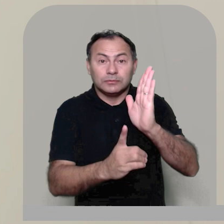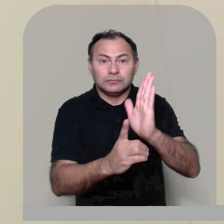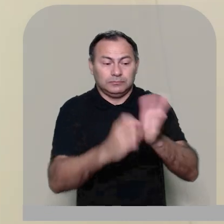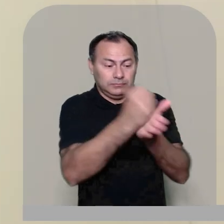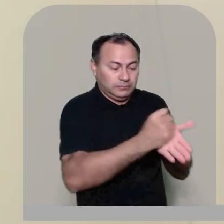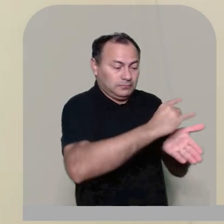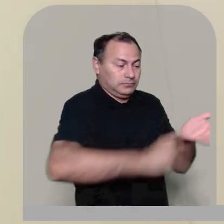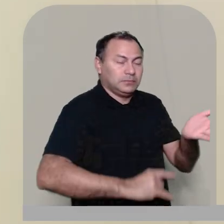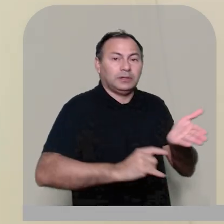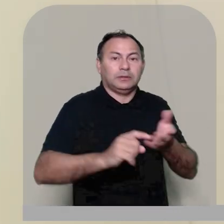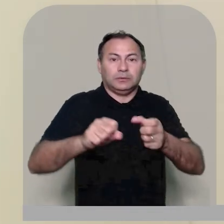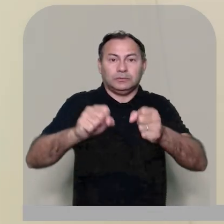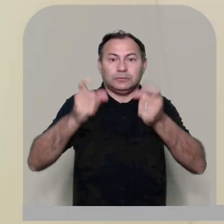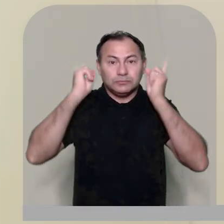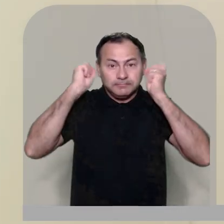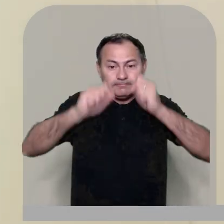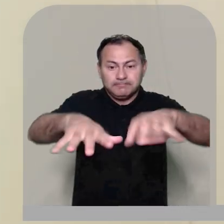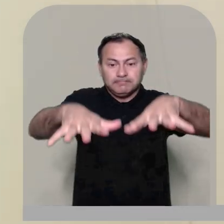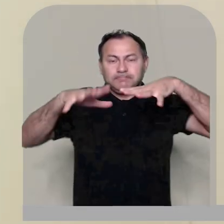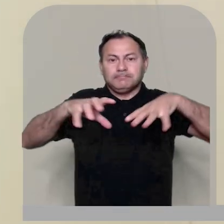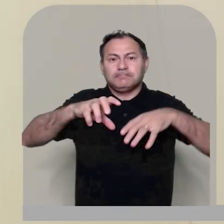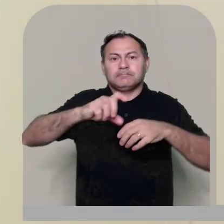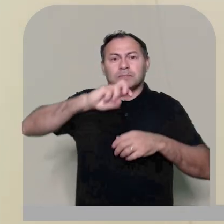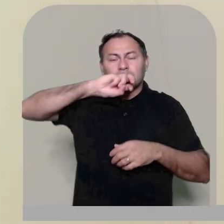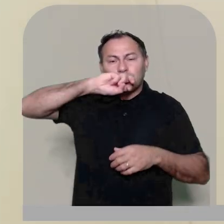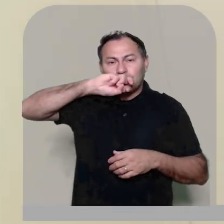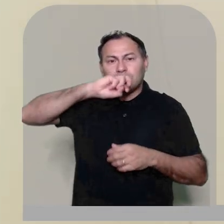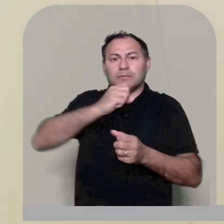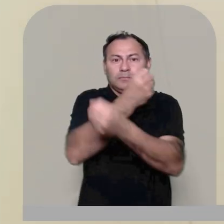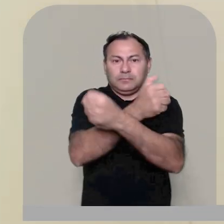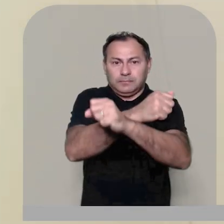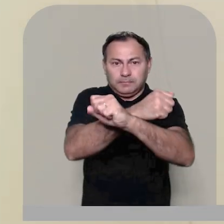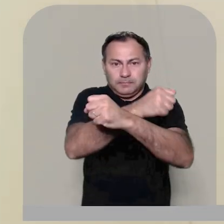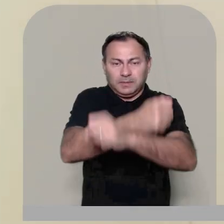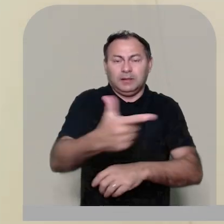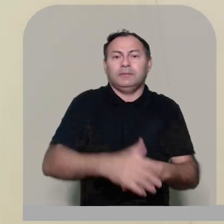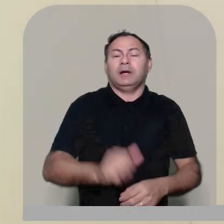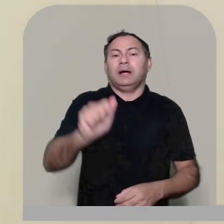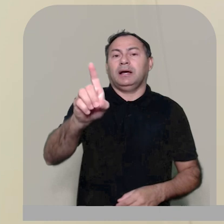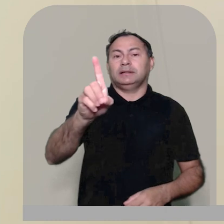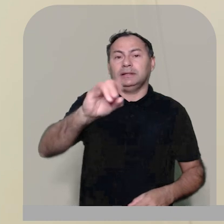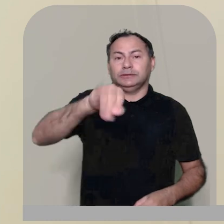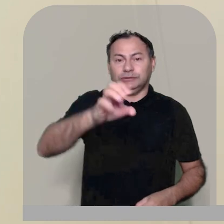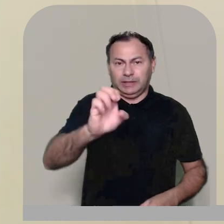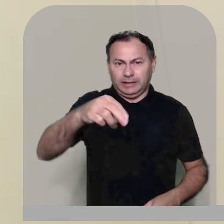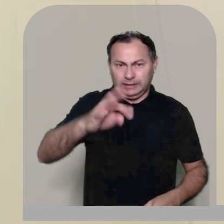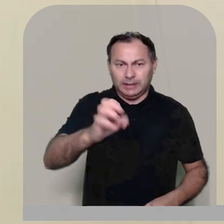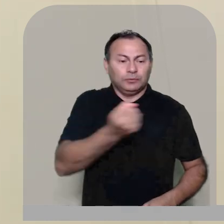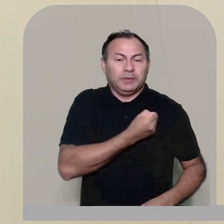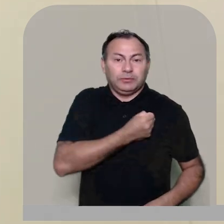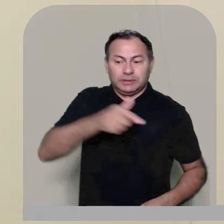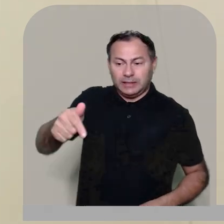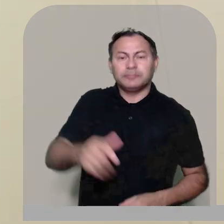documento do concílio vaticano segundo decreto adigentes número 7 é preciso